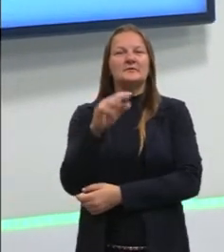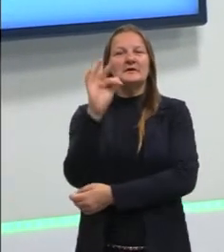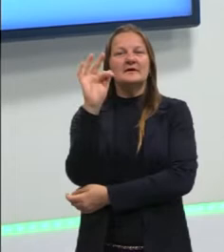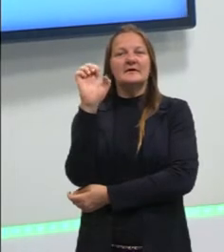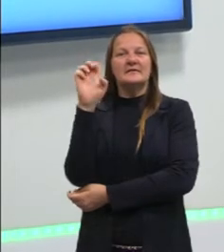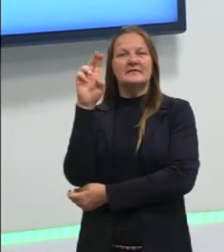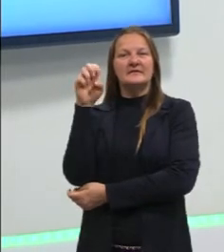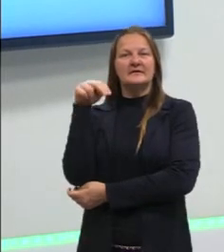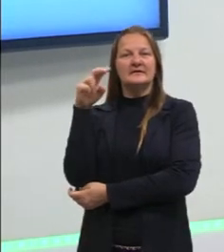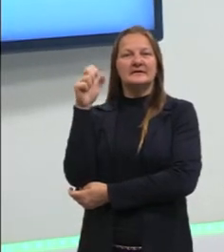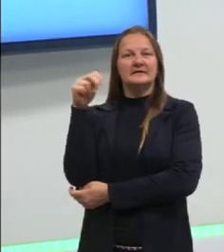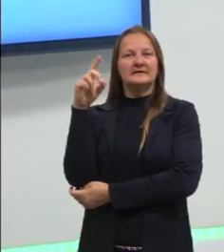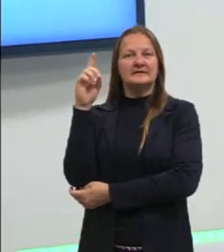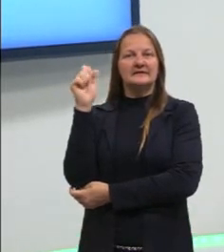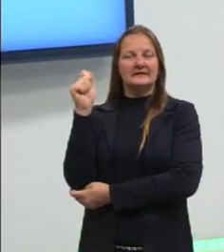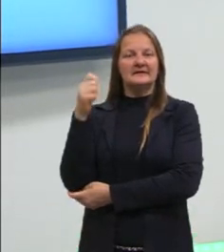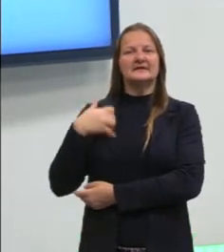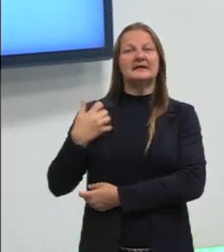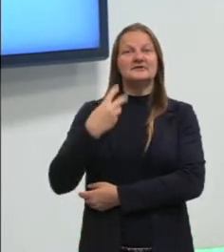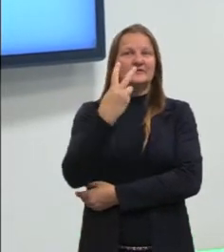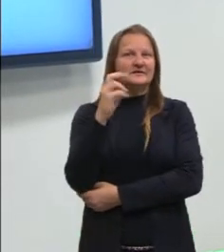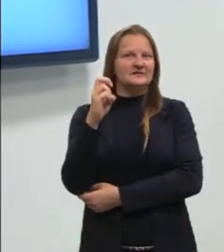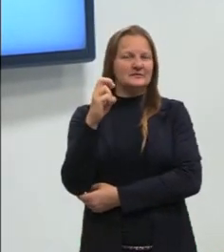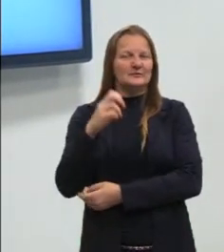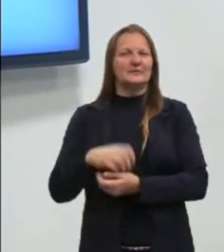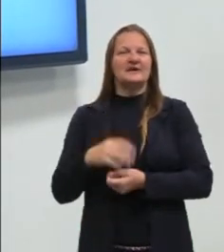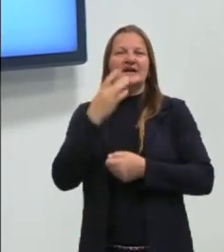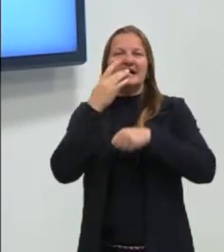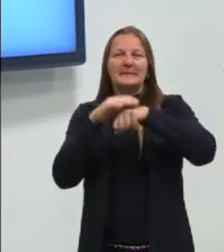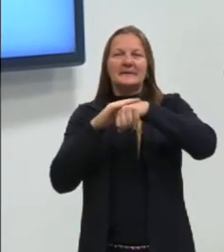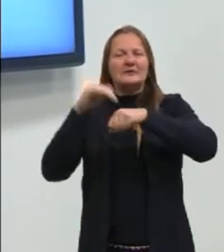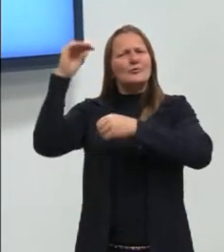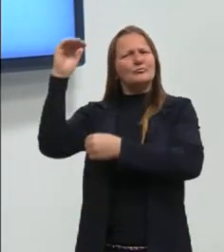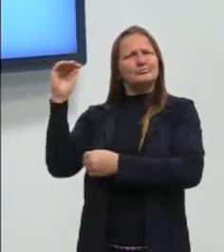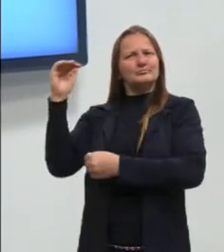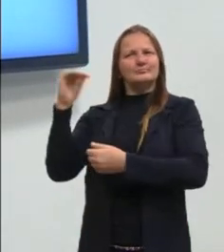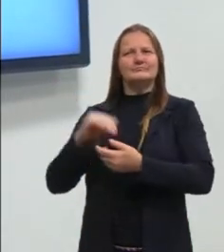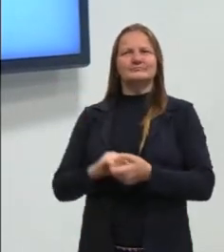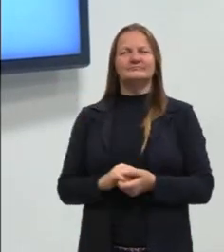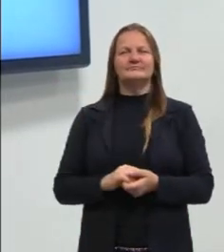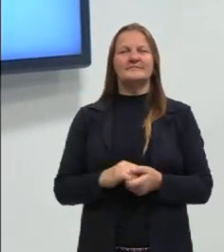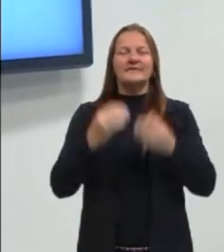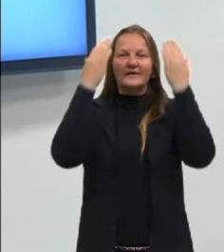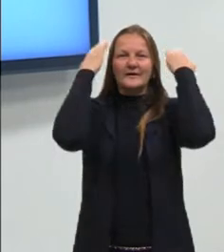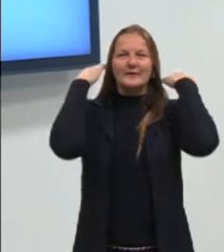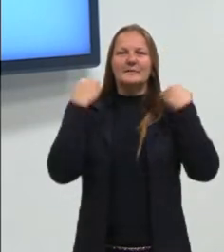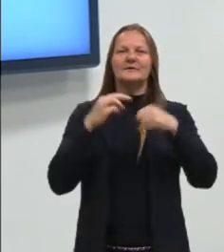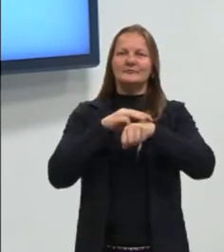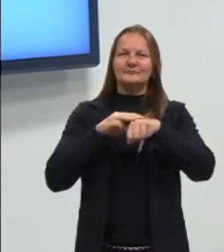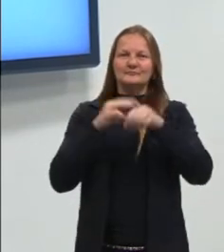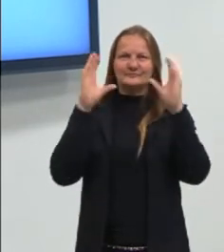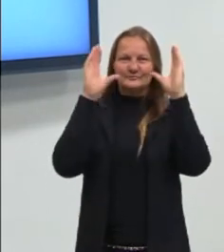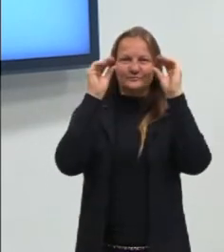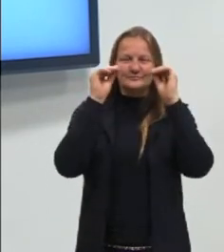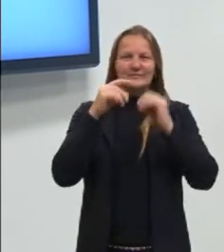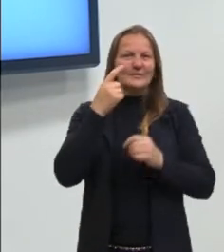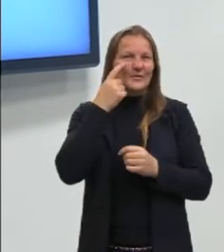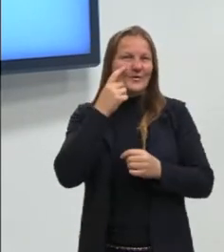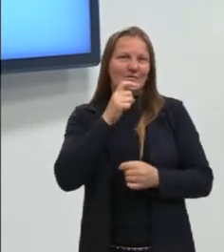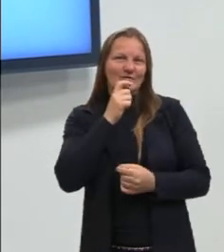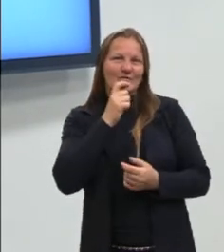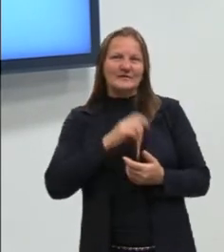Fernanda, tenho 25 anos, sou branca, de baixa estatura, cabelos castanhos escuros, olhos